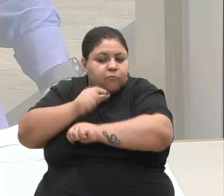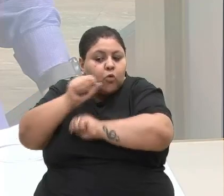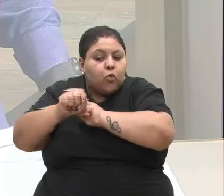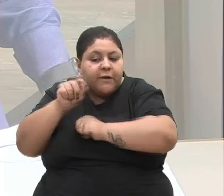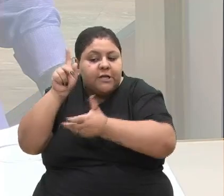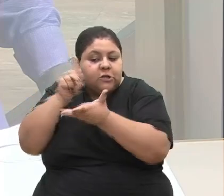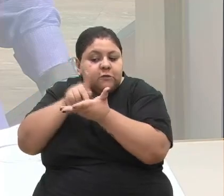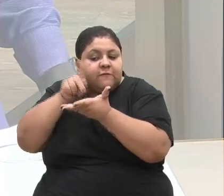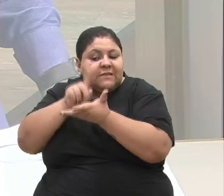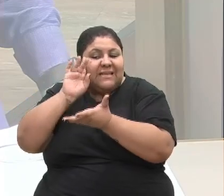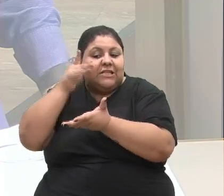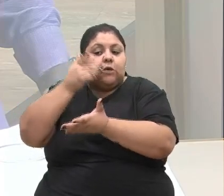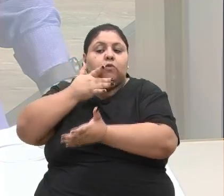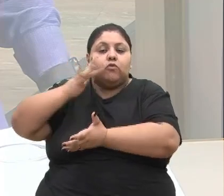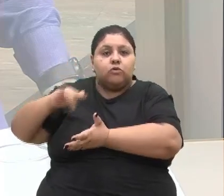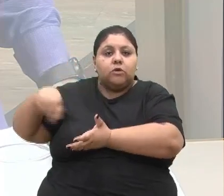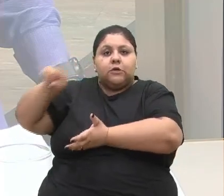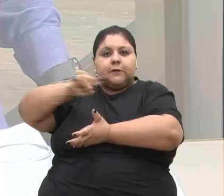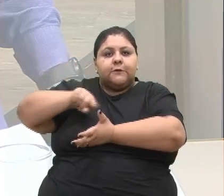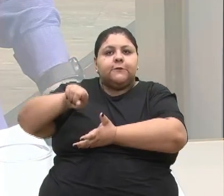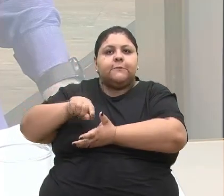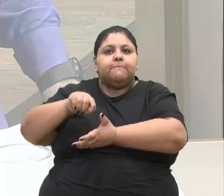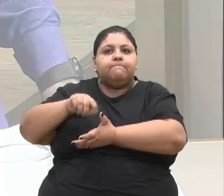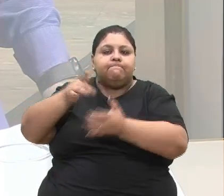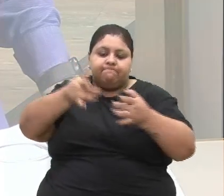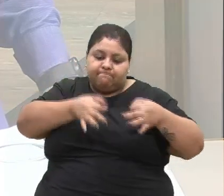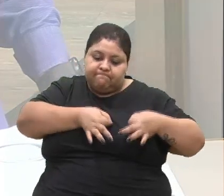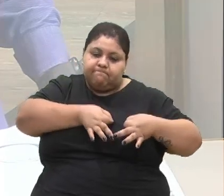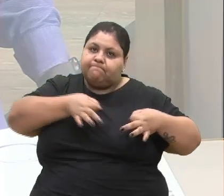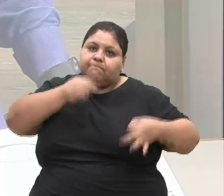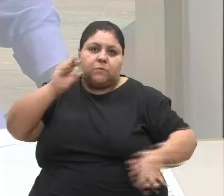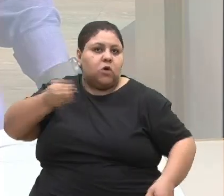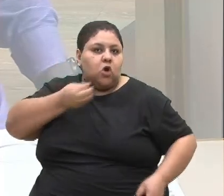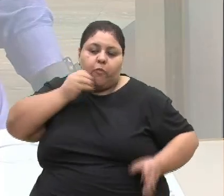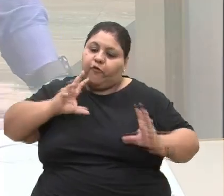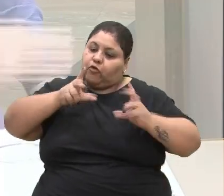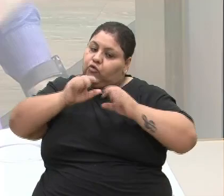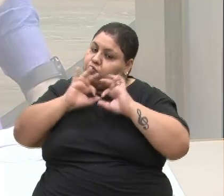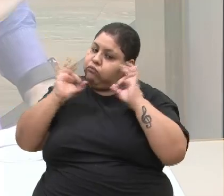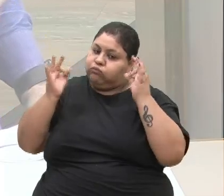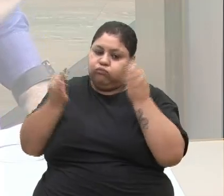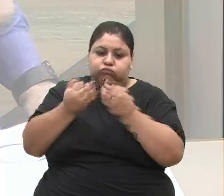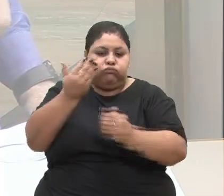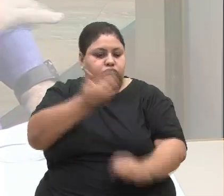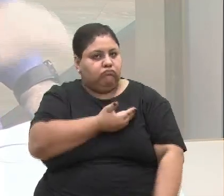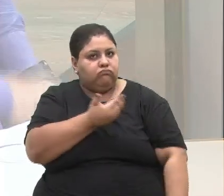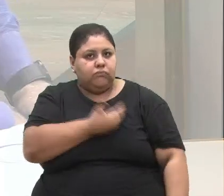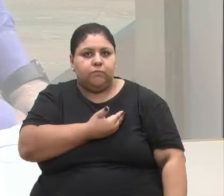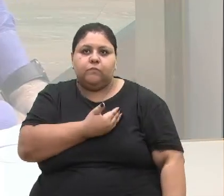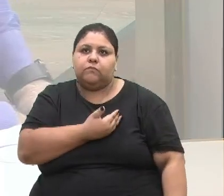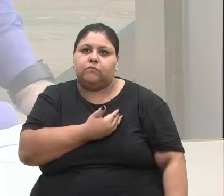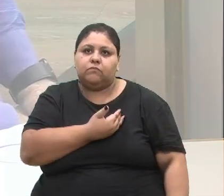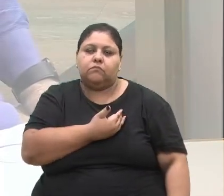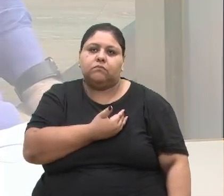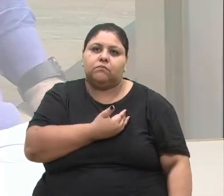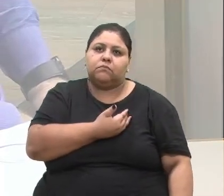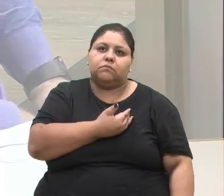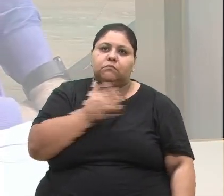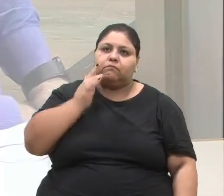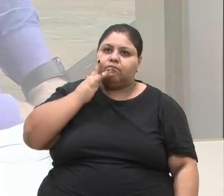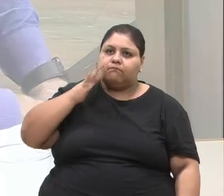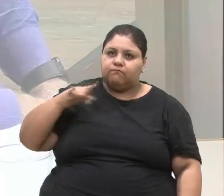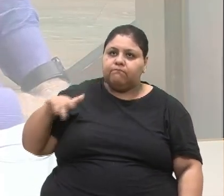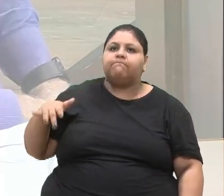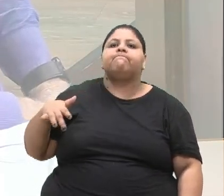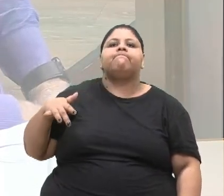aconteceu com essa criança, e a gente se solidariza, claro, com toda a família, com todos os amigos desta criança.